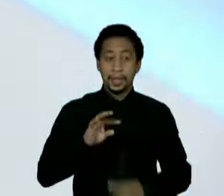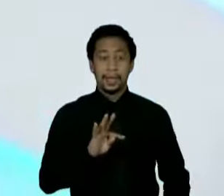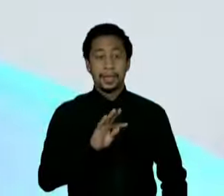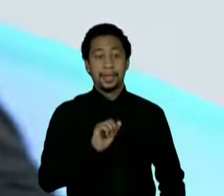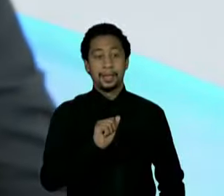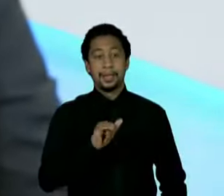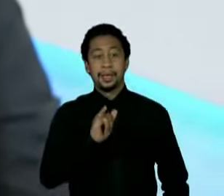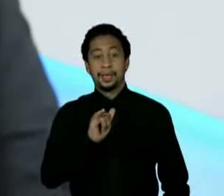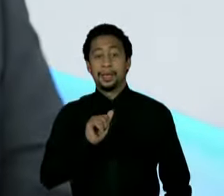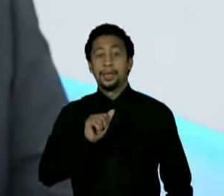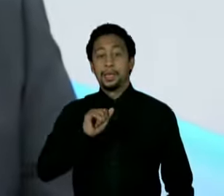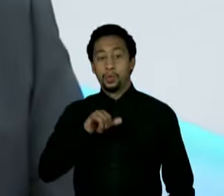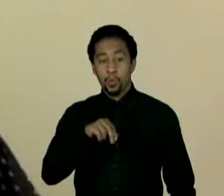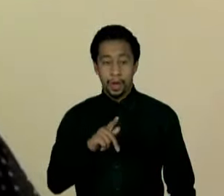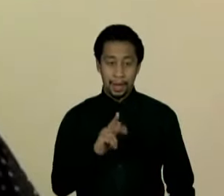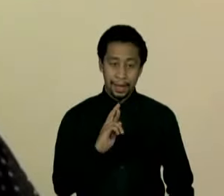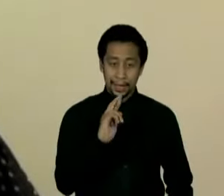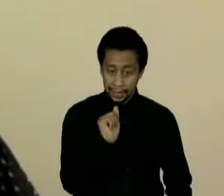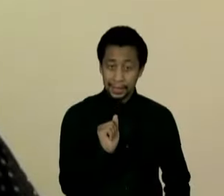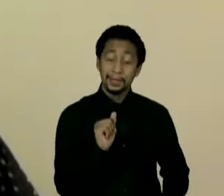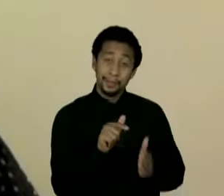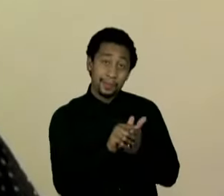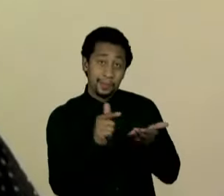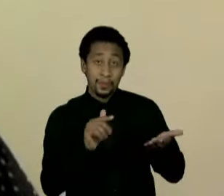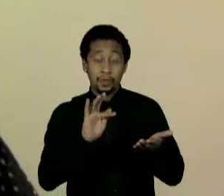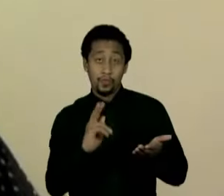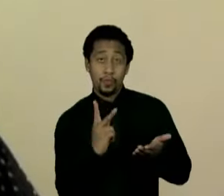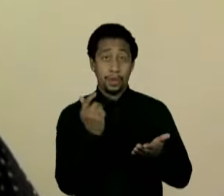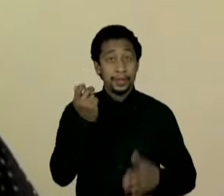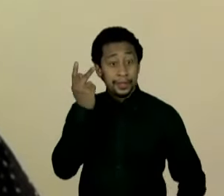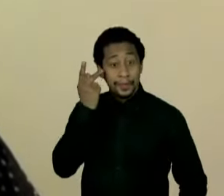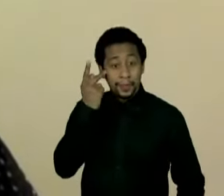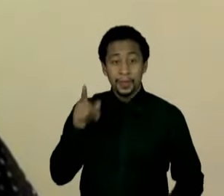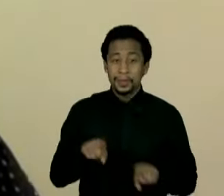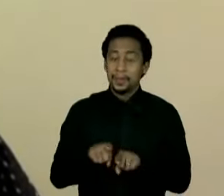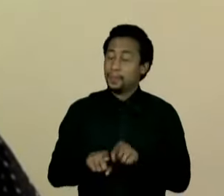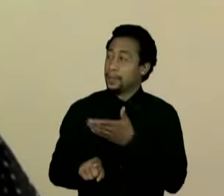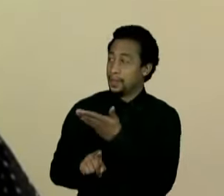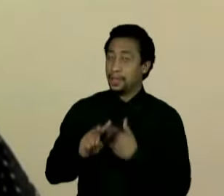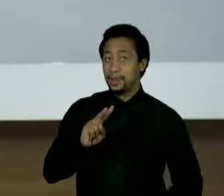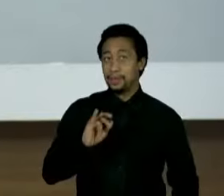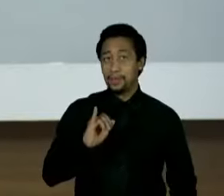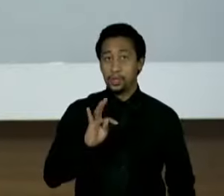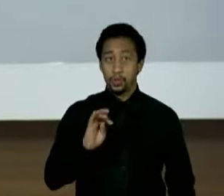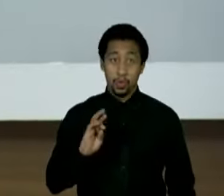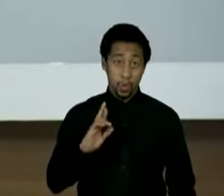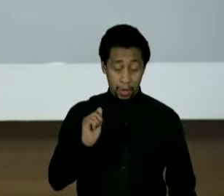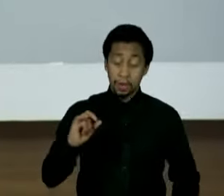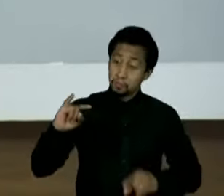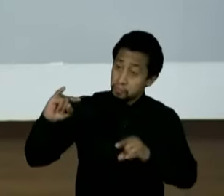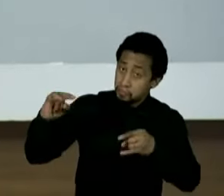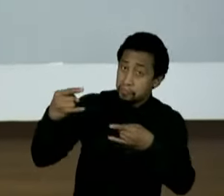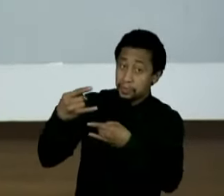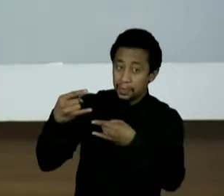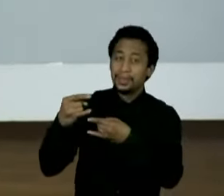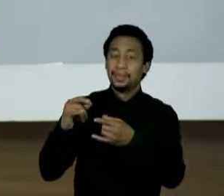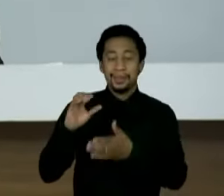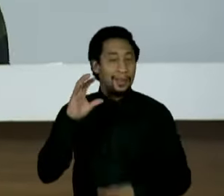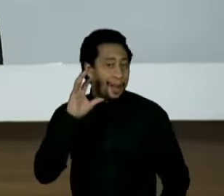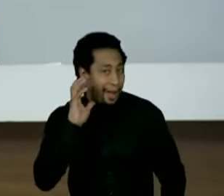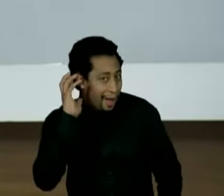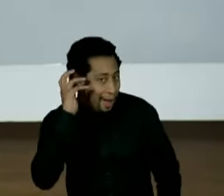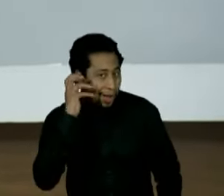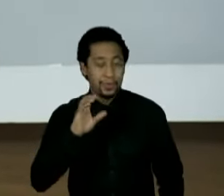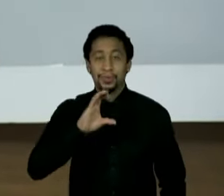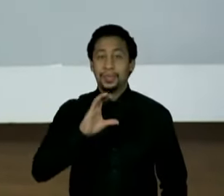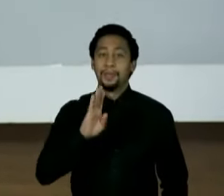jornal Folha de São Paulo e Vitória Bel, repórter da rádio CBN, que vai conversar com a gente remotamente. Contamos ainda com